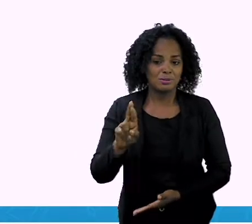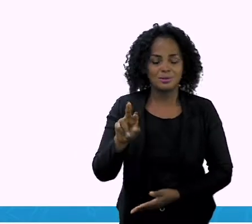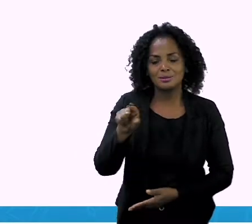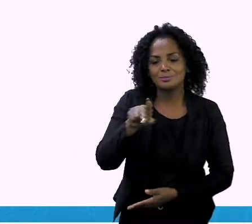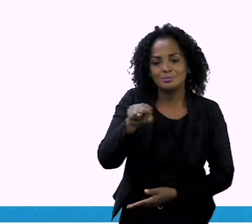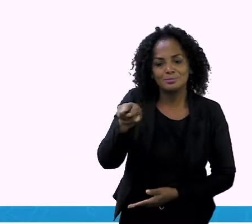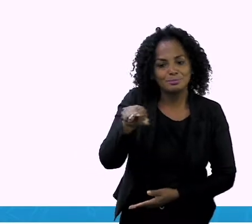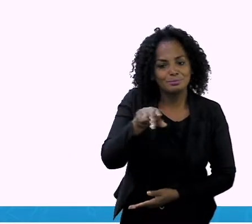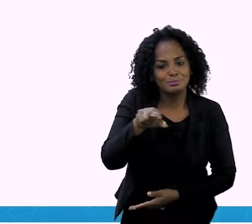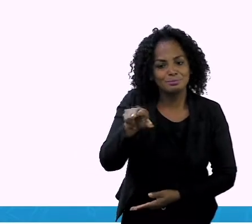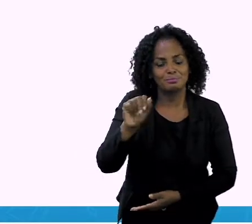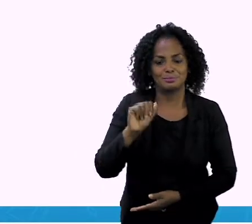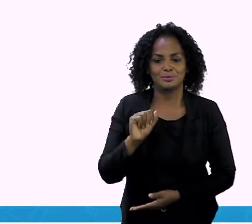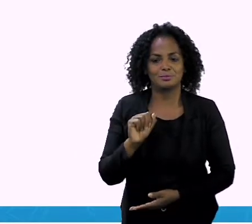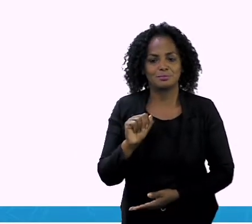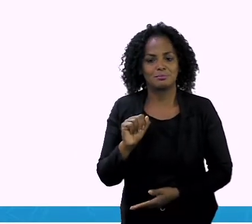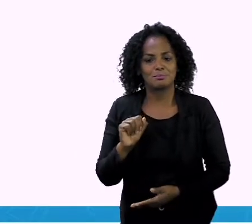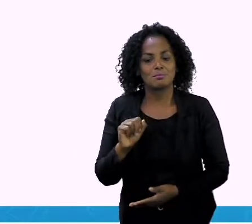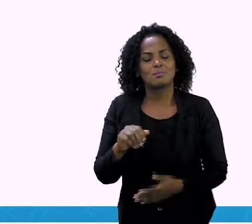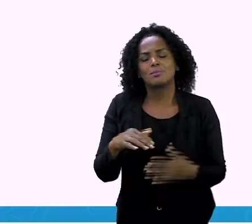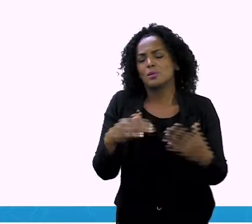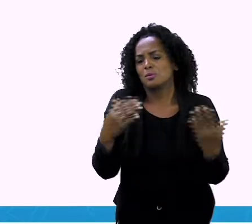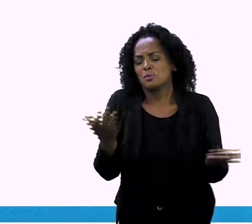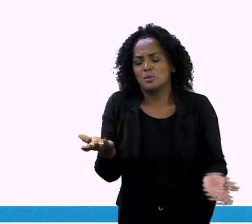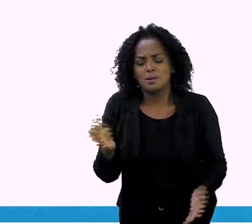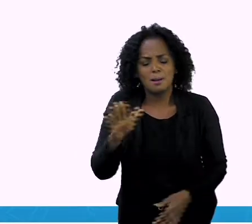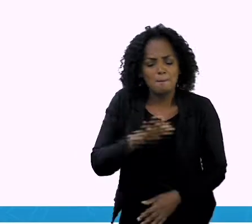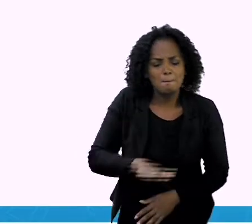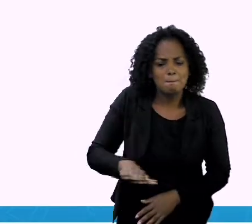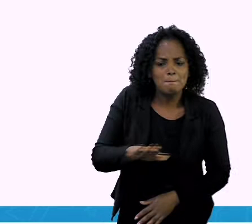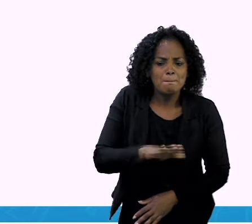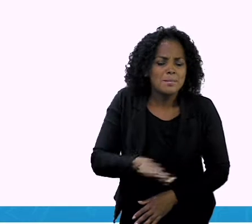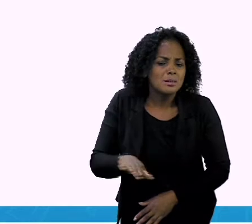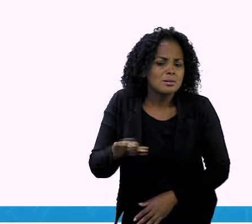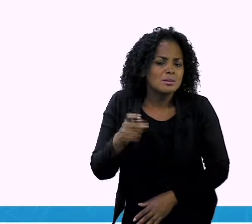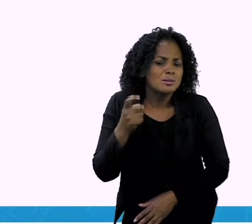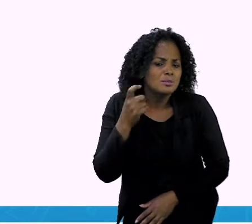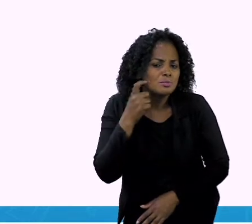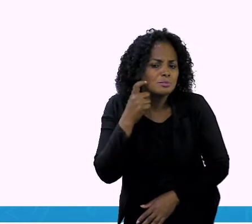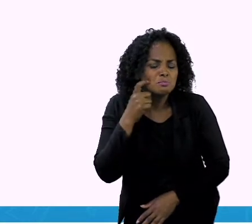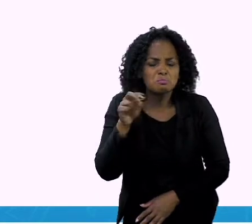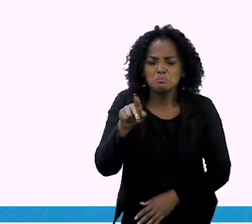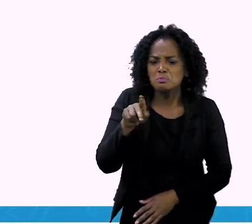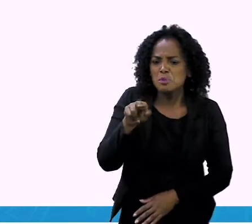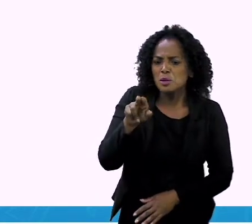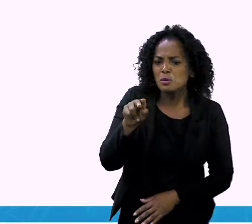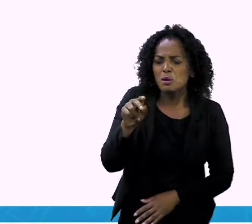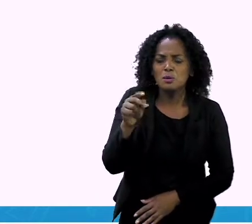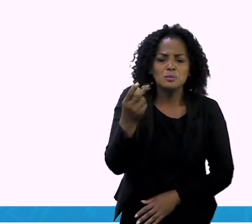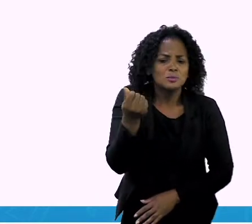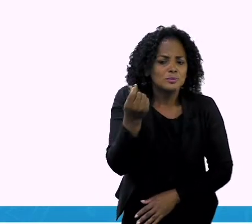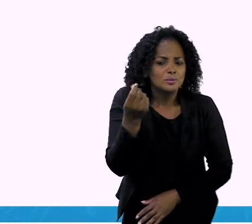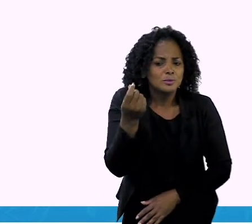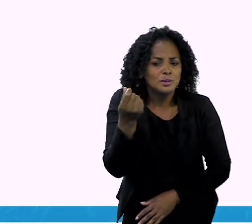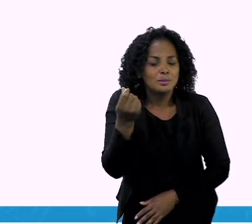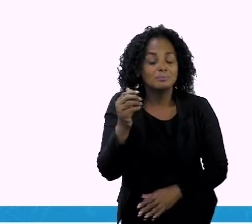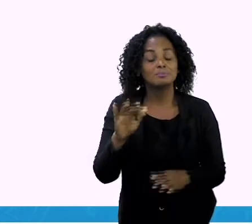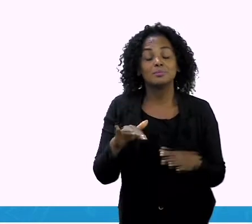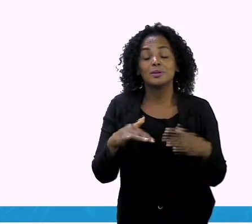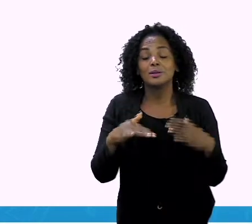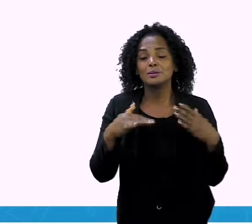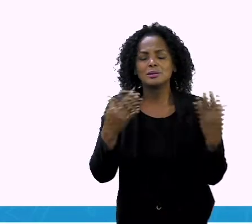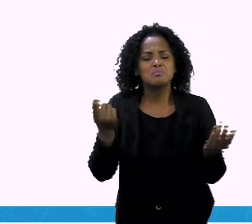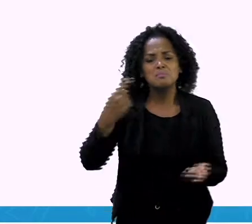resposta era sempre a mesma. Catapimba. Ora menino, bala é como se fosse dinheiro. Então,